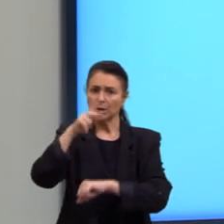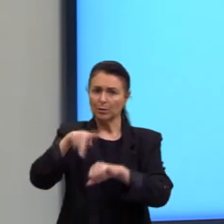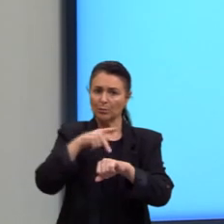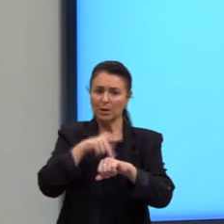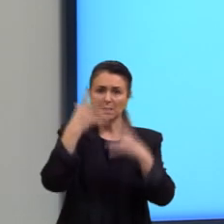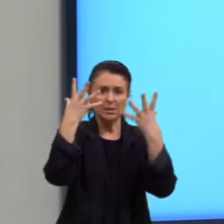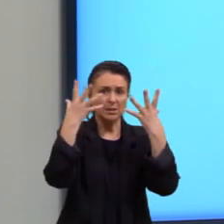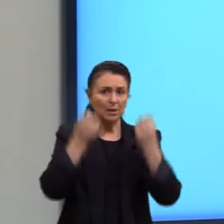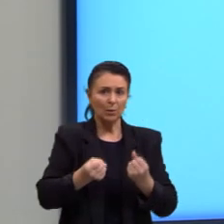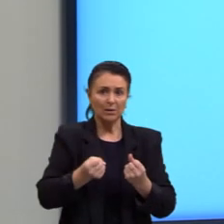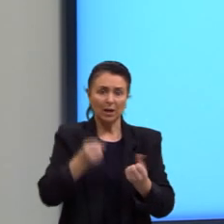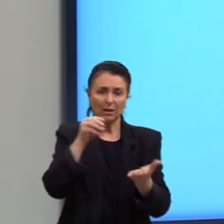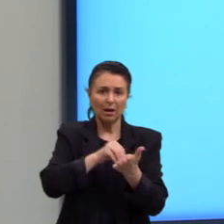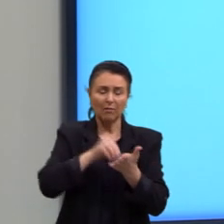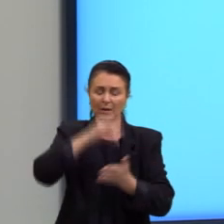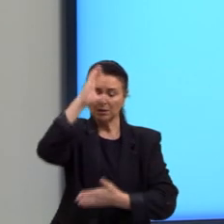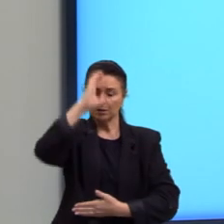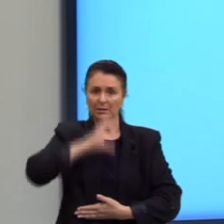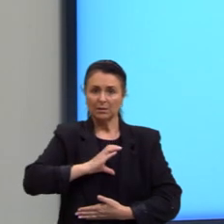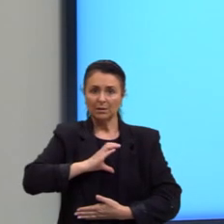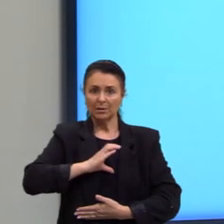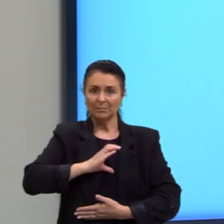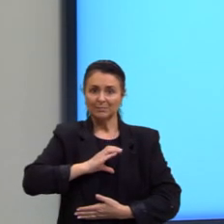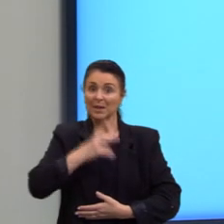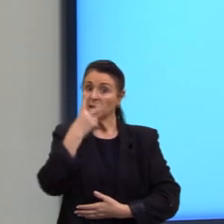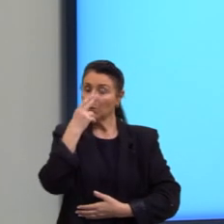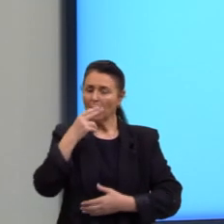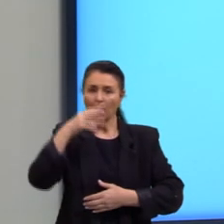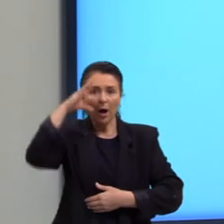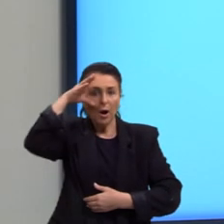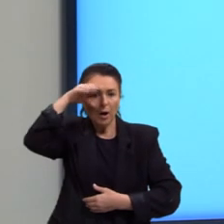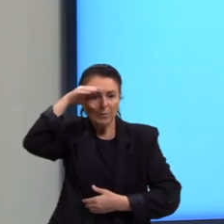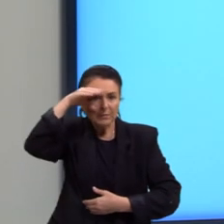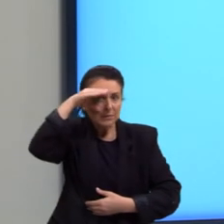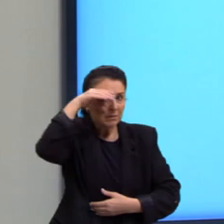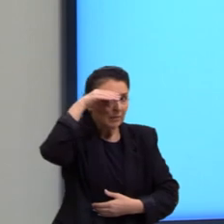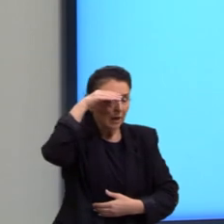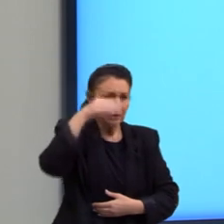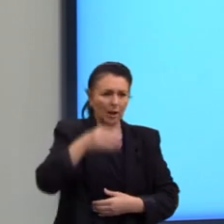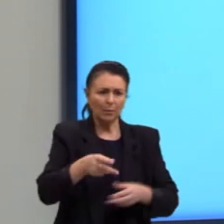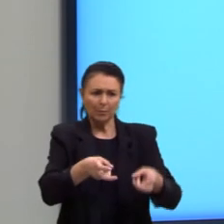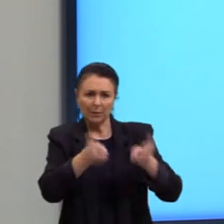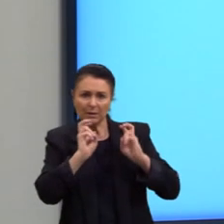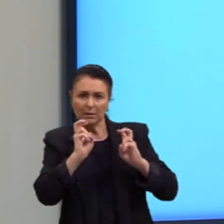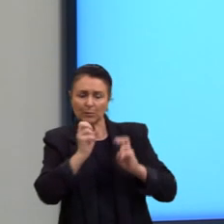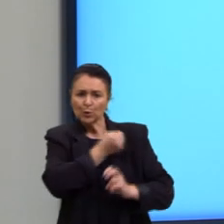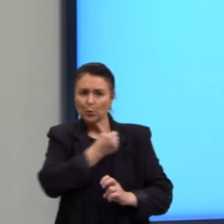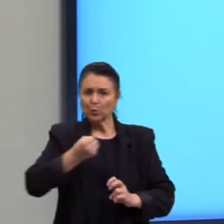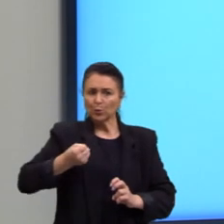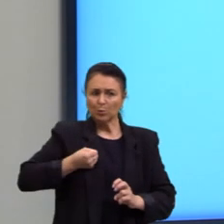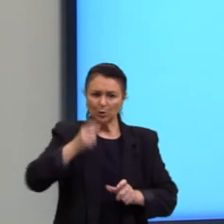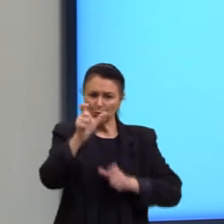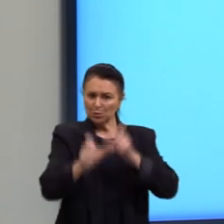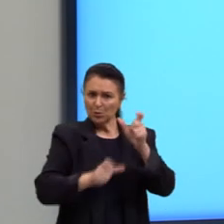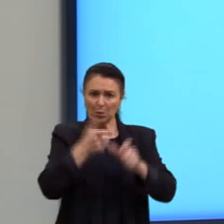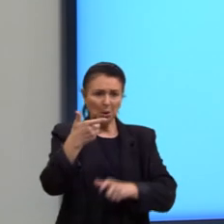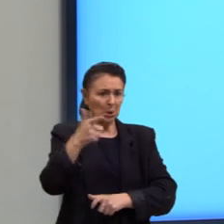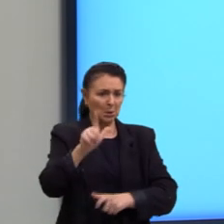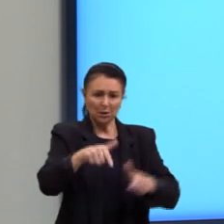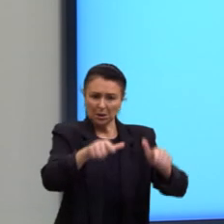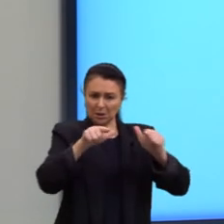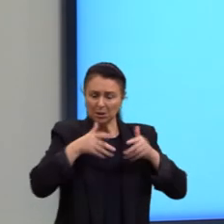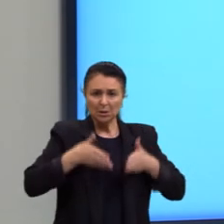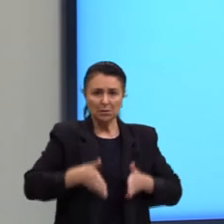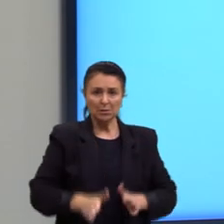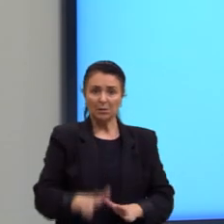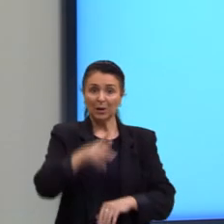cidadania, como a observada a partir do alto número de pessoas sem registro no país.